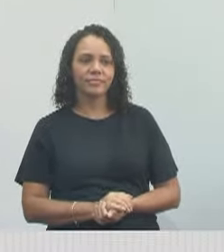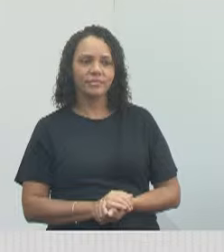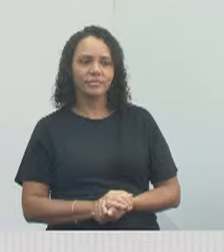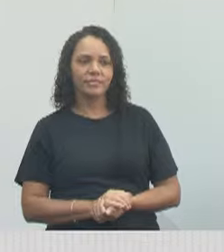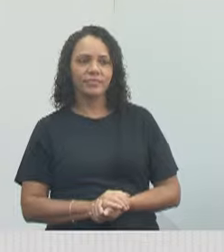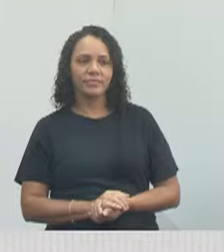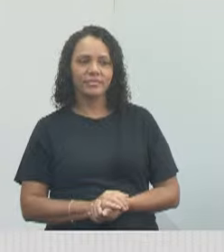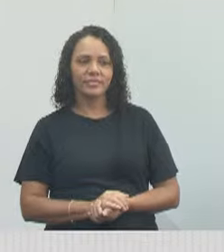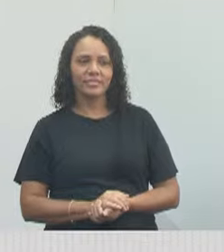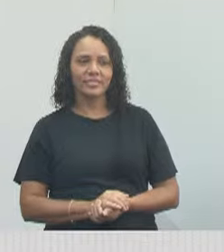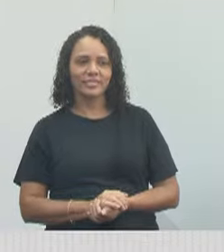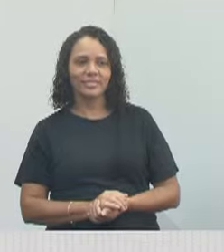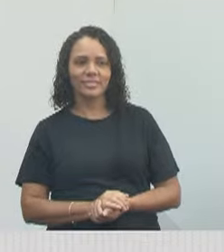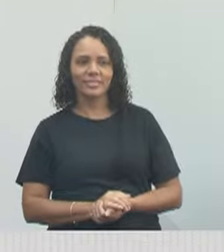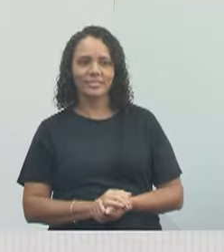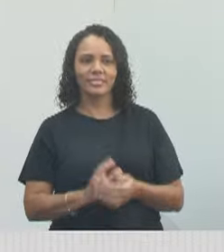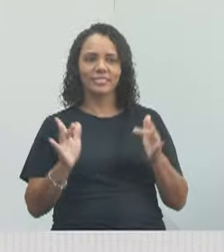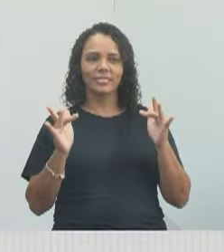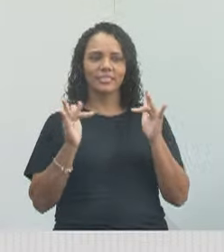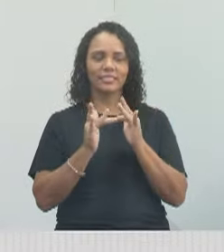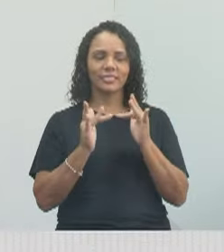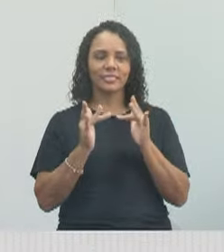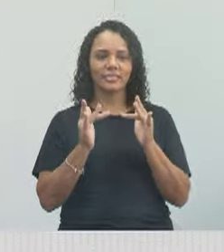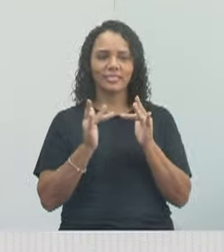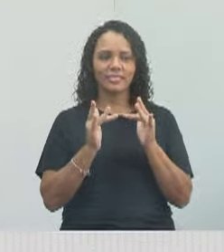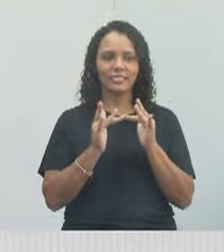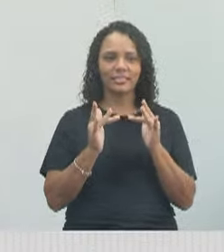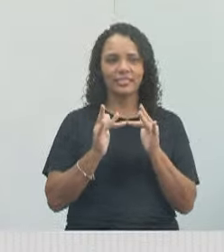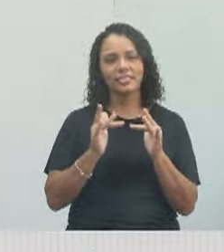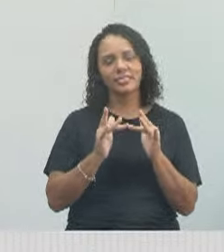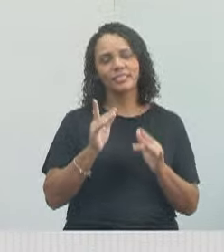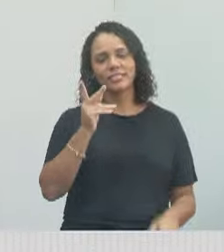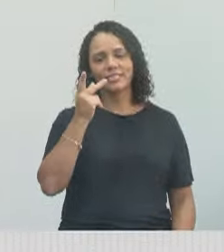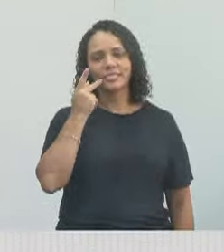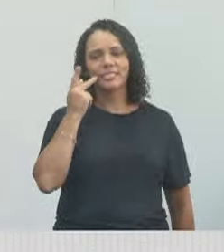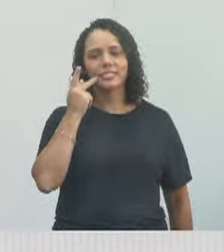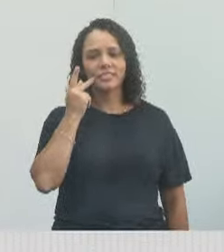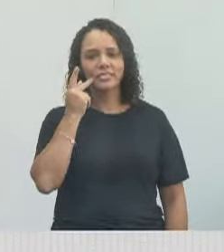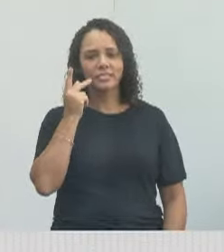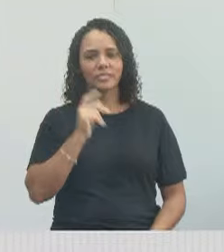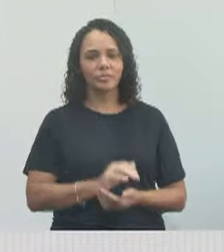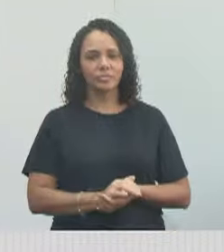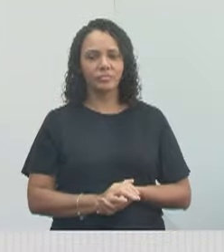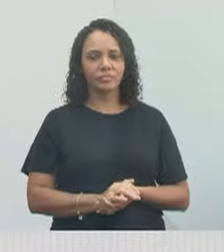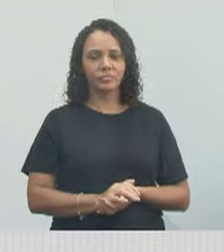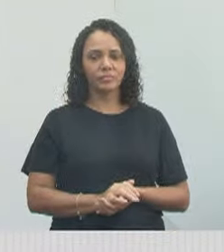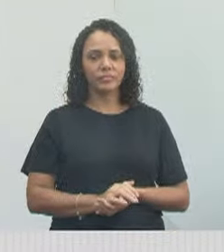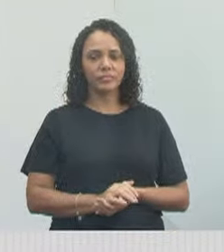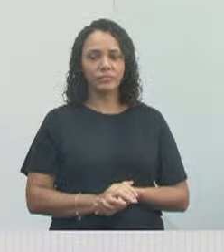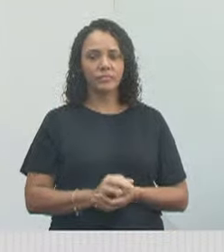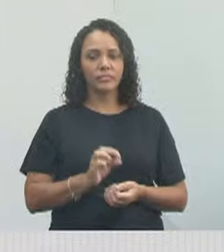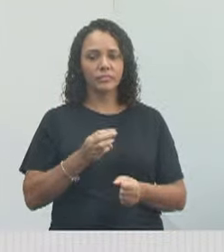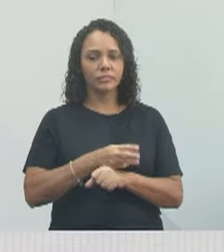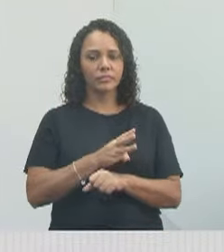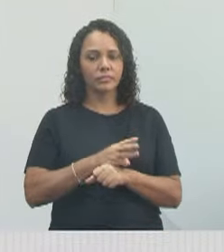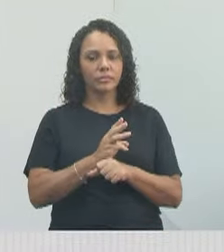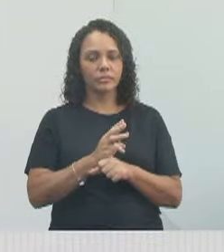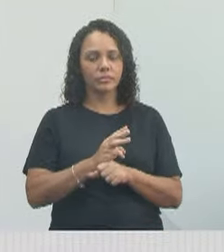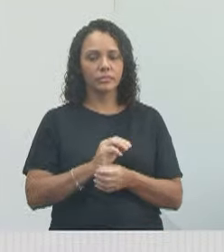Tá aí meus contatos, vereador Paulinho do Esporte, meu e-mail, meu Facebook,